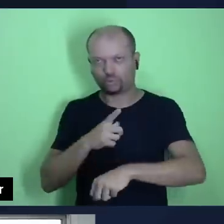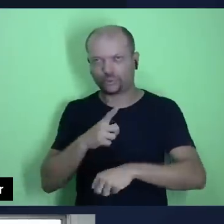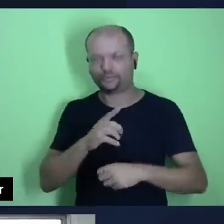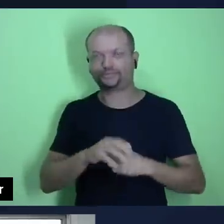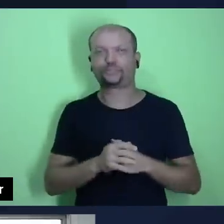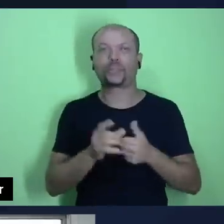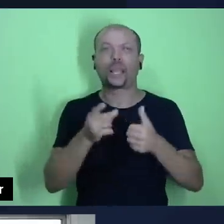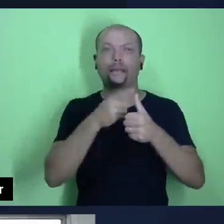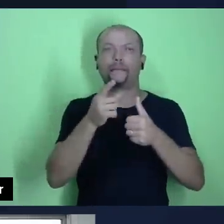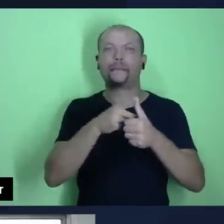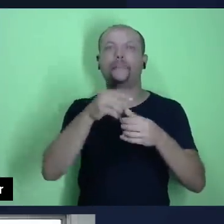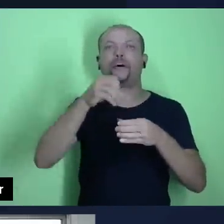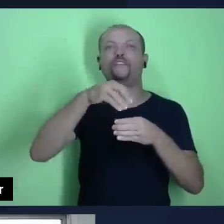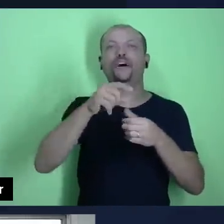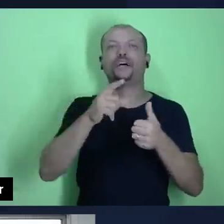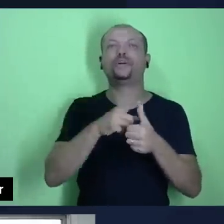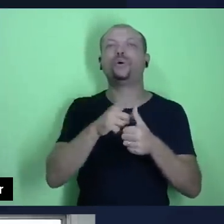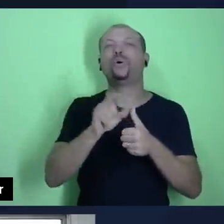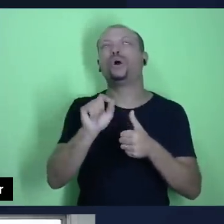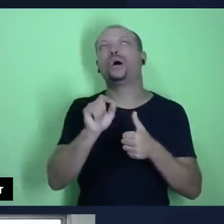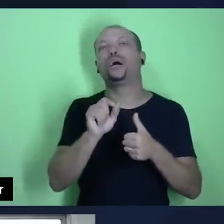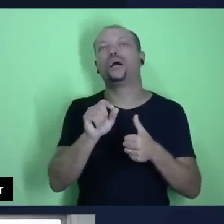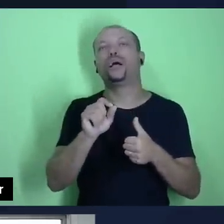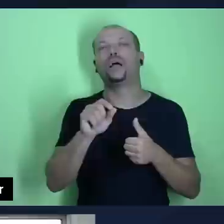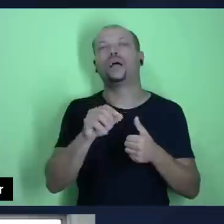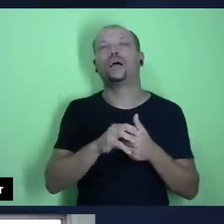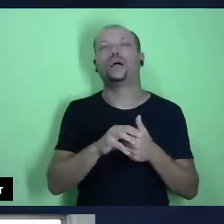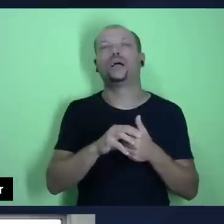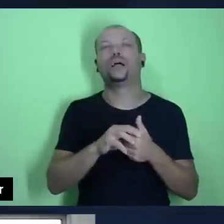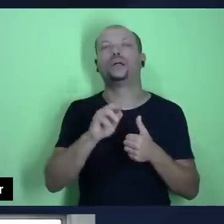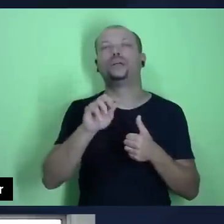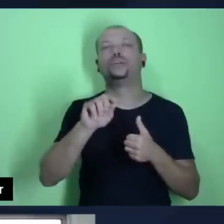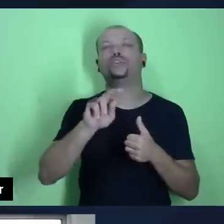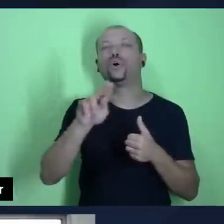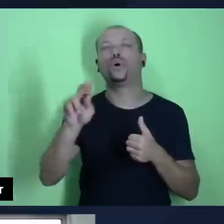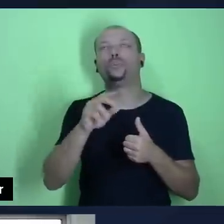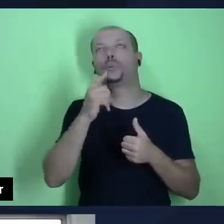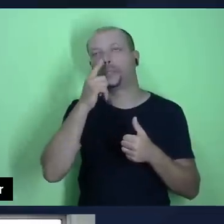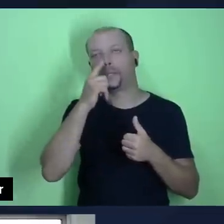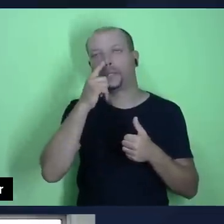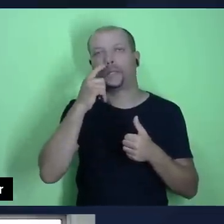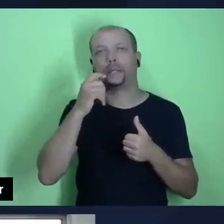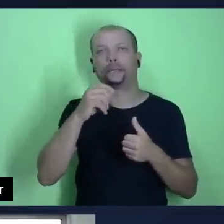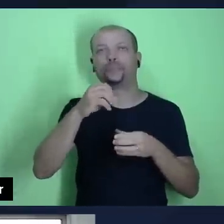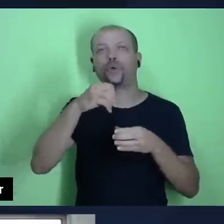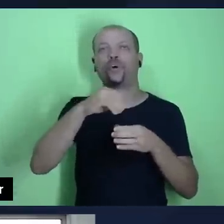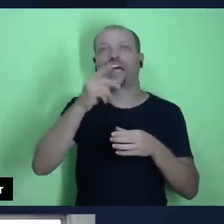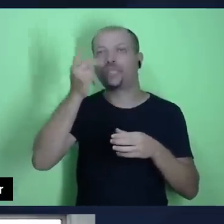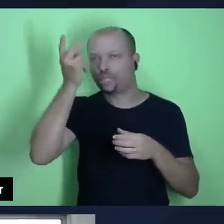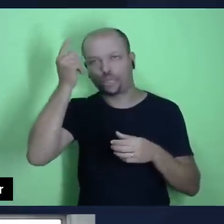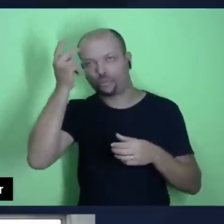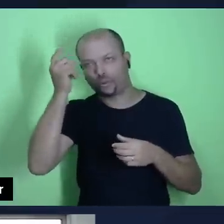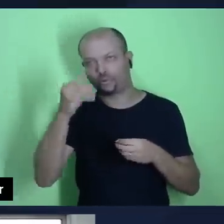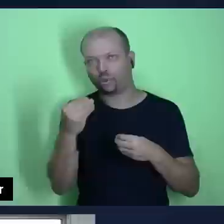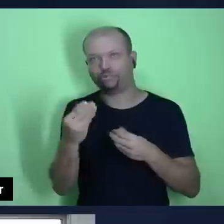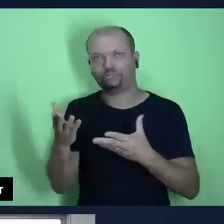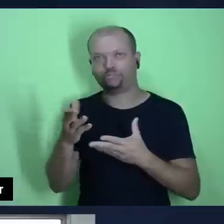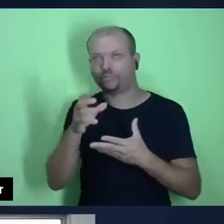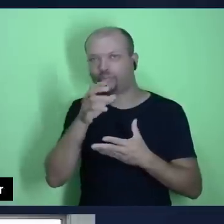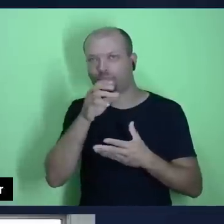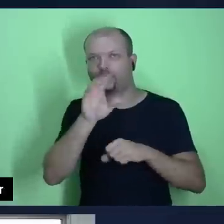oferta é aquela oferta se chamada, seria aquela oferta normal que nós devolvemos a cada